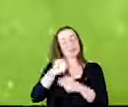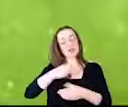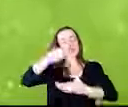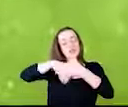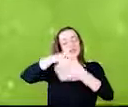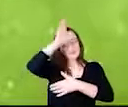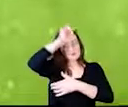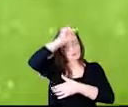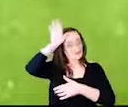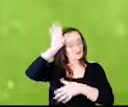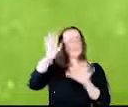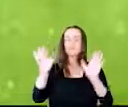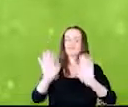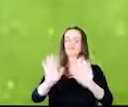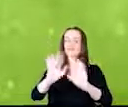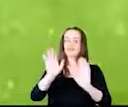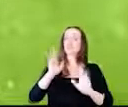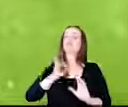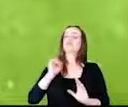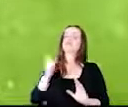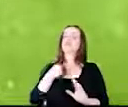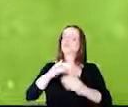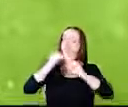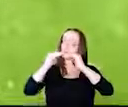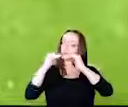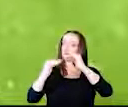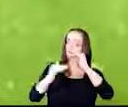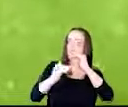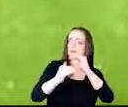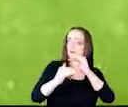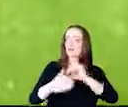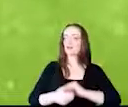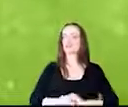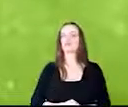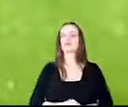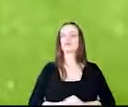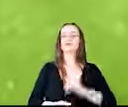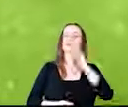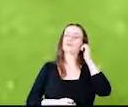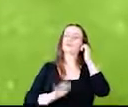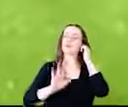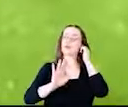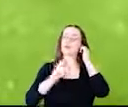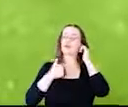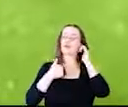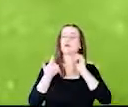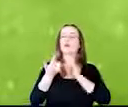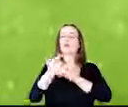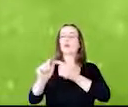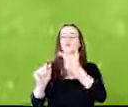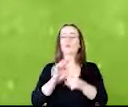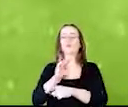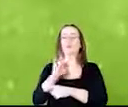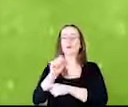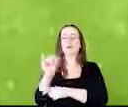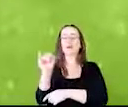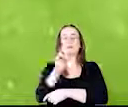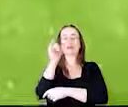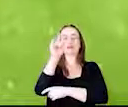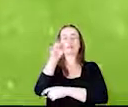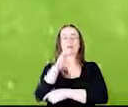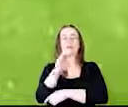Não é bem assim, nós estamos bem para baixo ainda, embora evidentemente no outro bioma importante, que é o bioma cerrado.